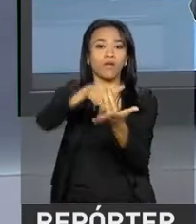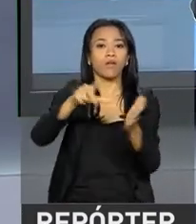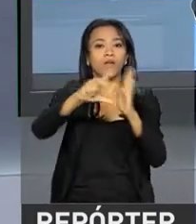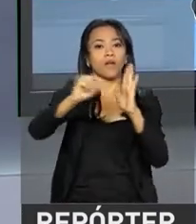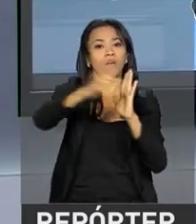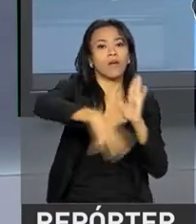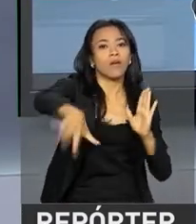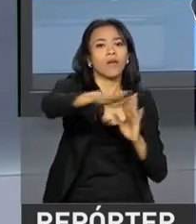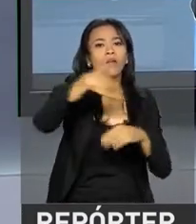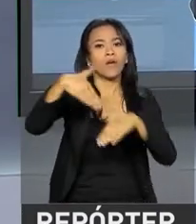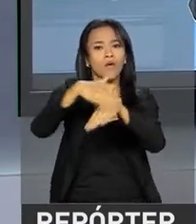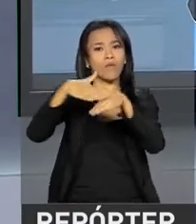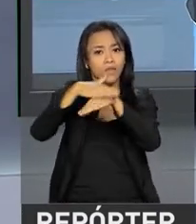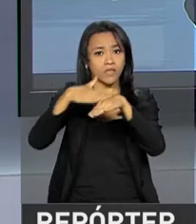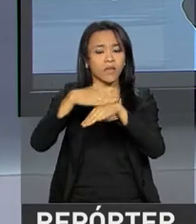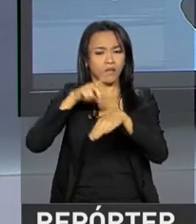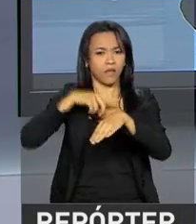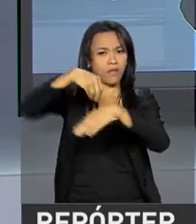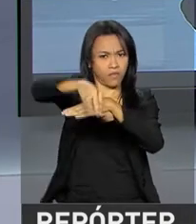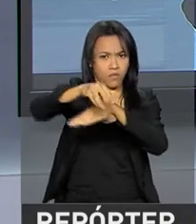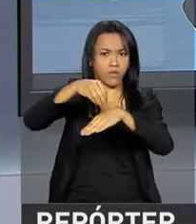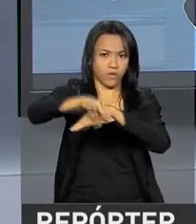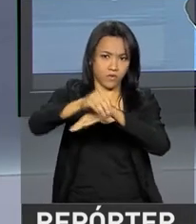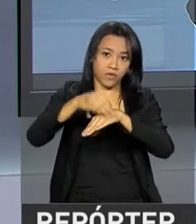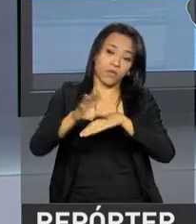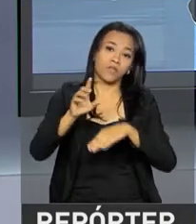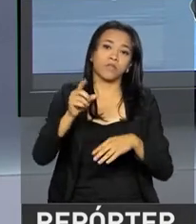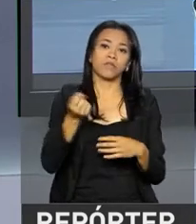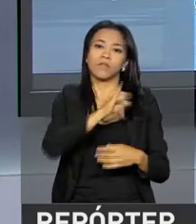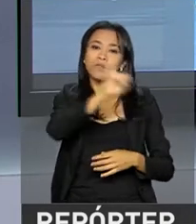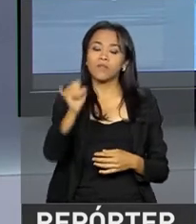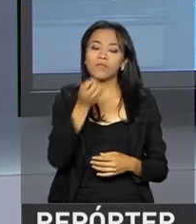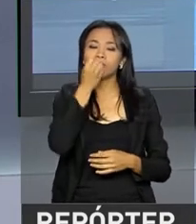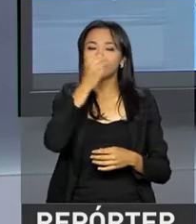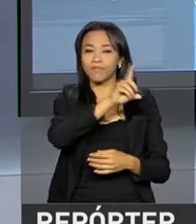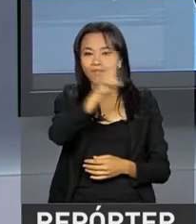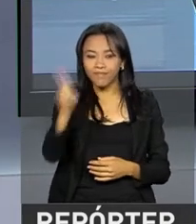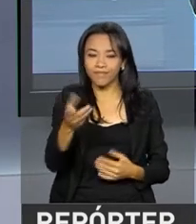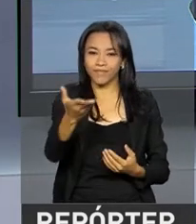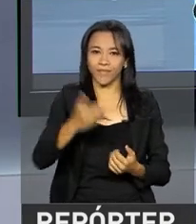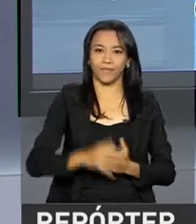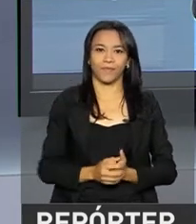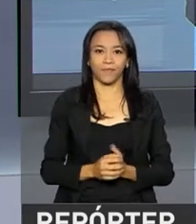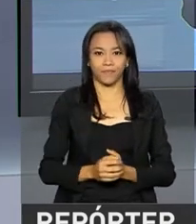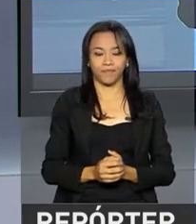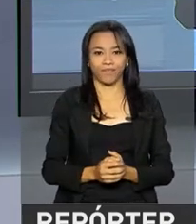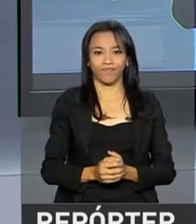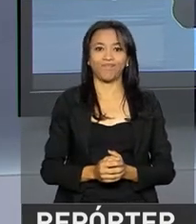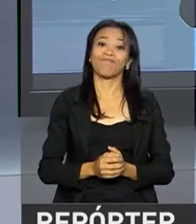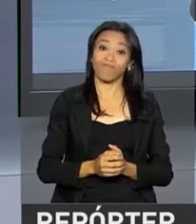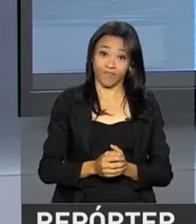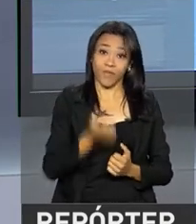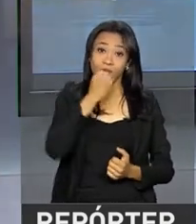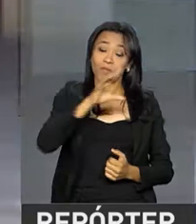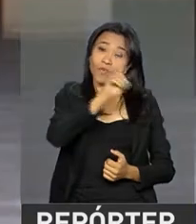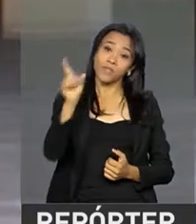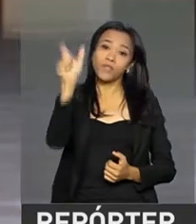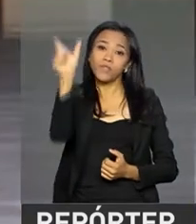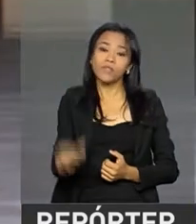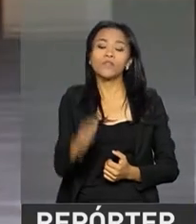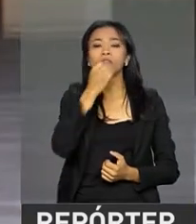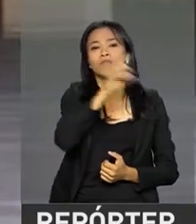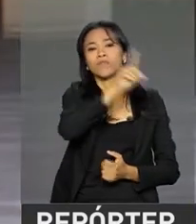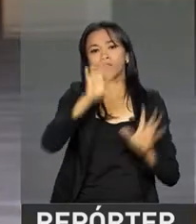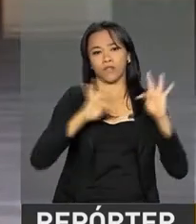João Pedro Neto, que traz as informações para a gente de lá. Oi, João Pedro, bom dia. Oi, Leandro, bom dia para você também, bom dia